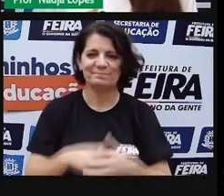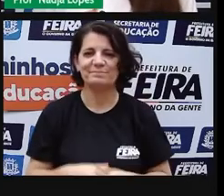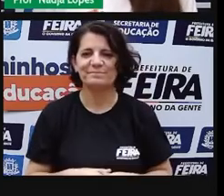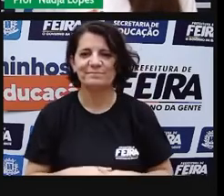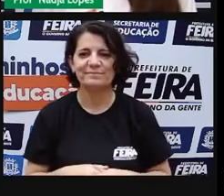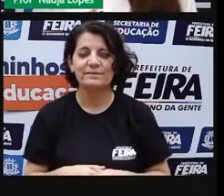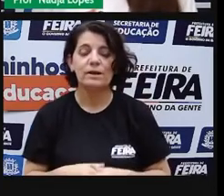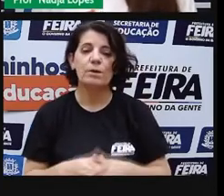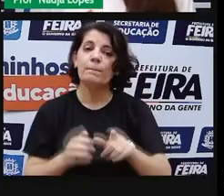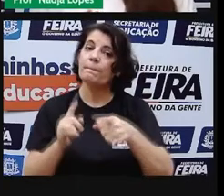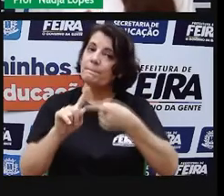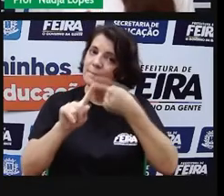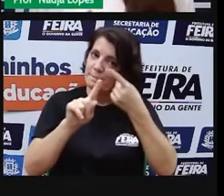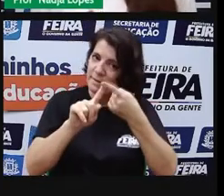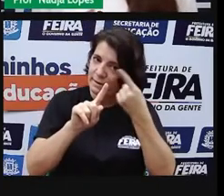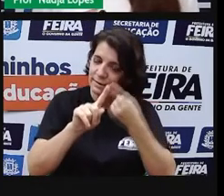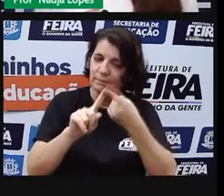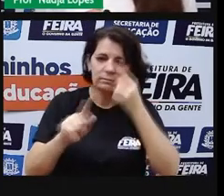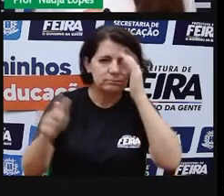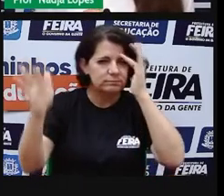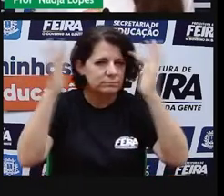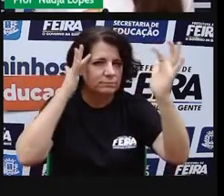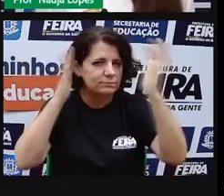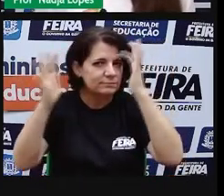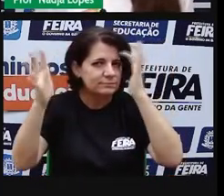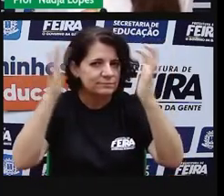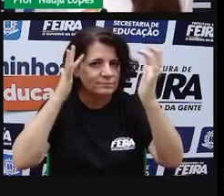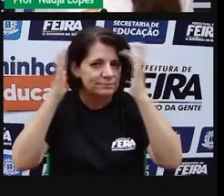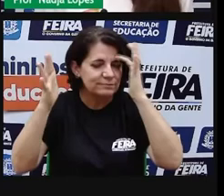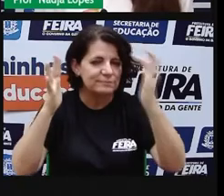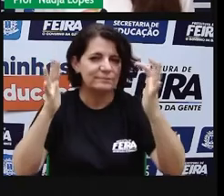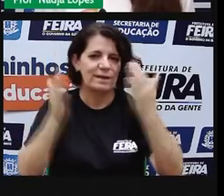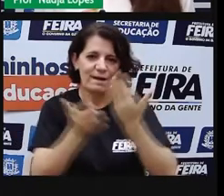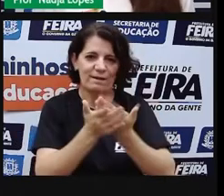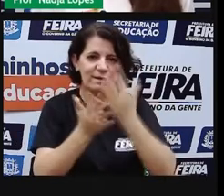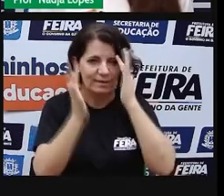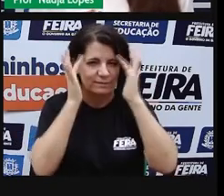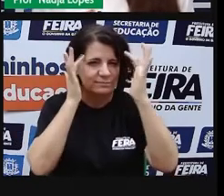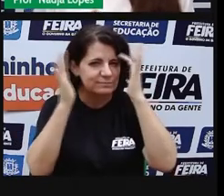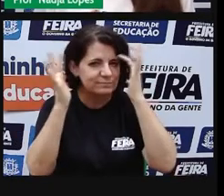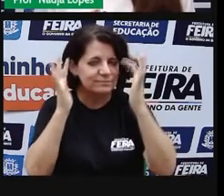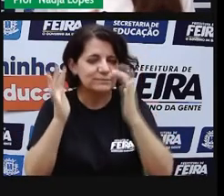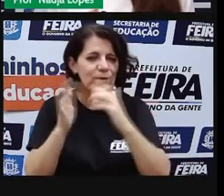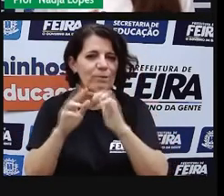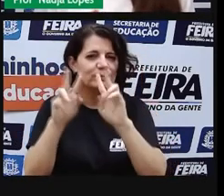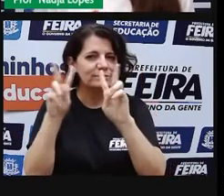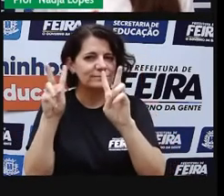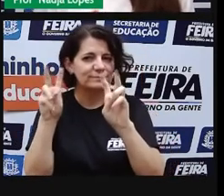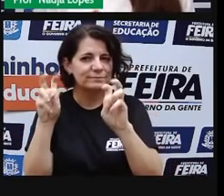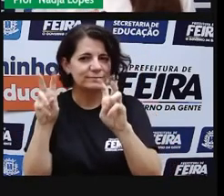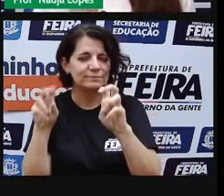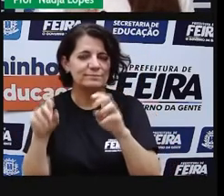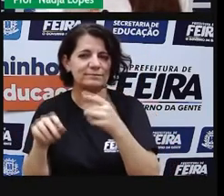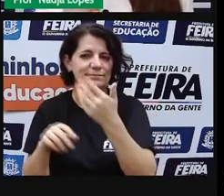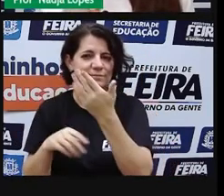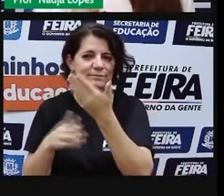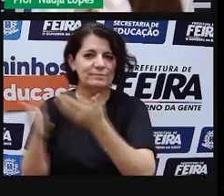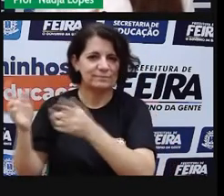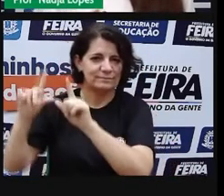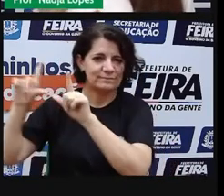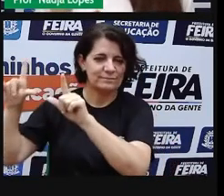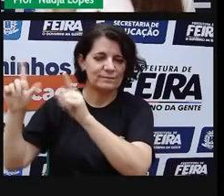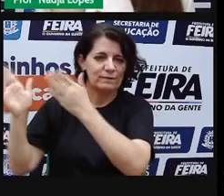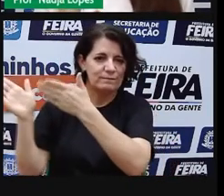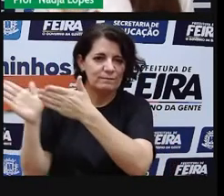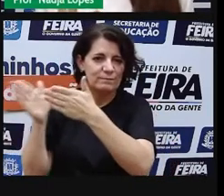Antes de tudo, antes de começar a nossa aula, eu quero compartilhar com vocês um vídeo,